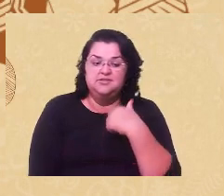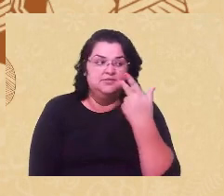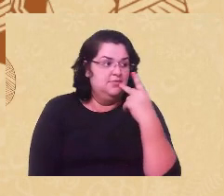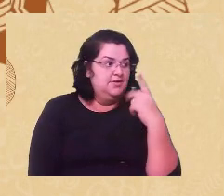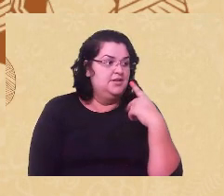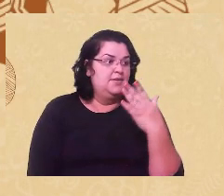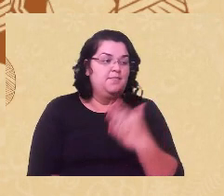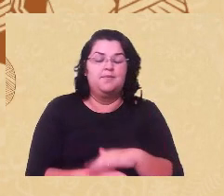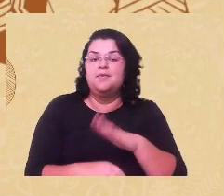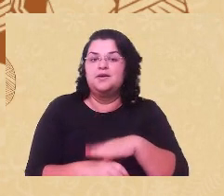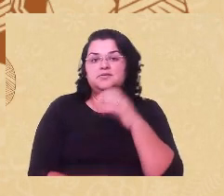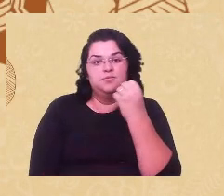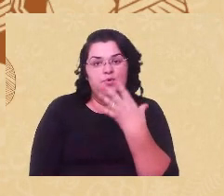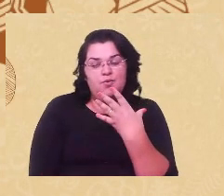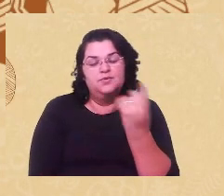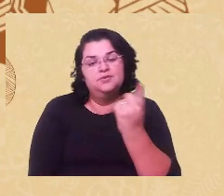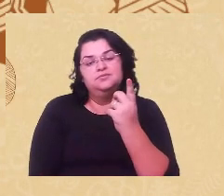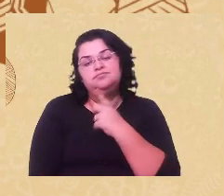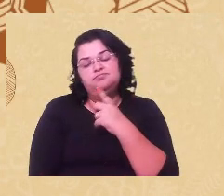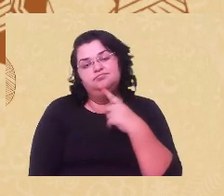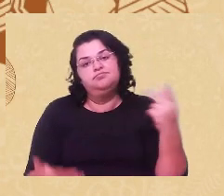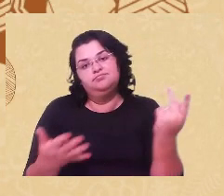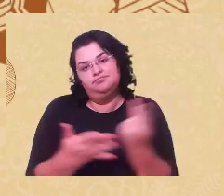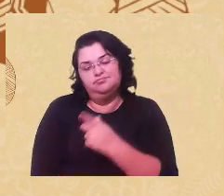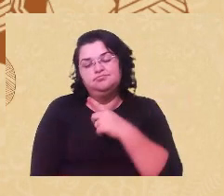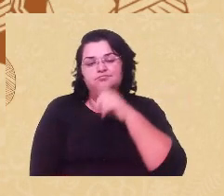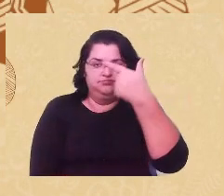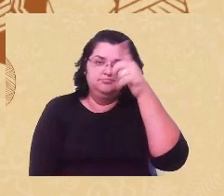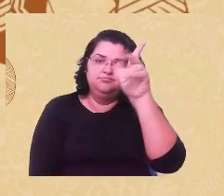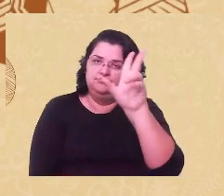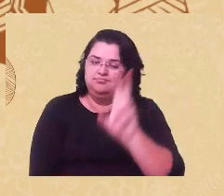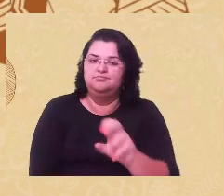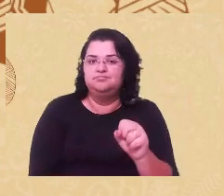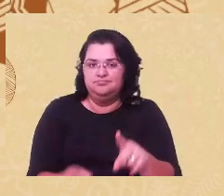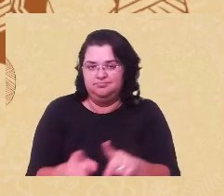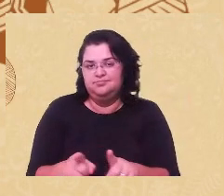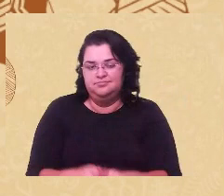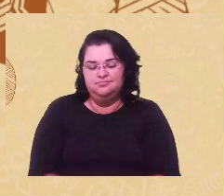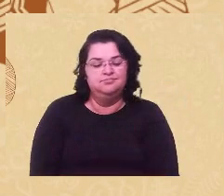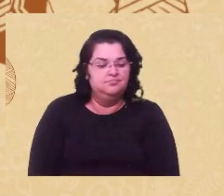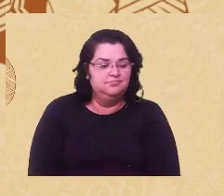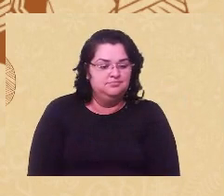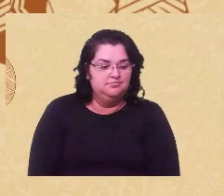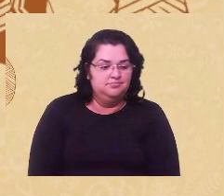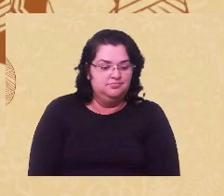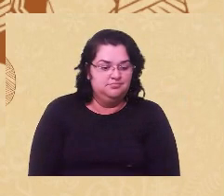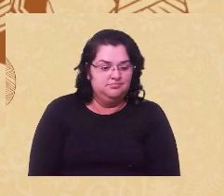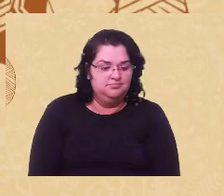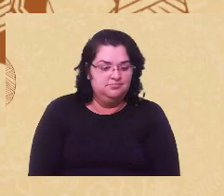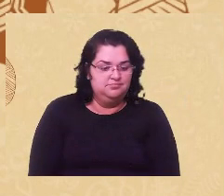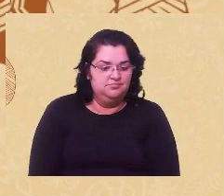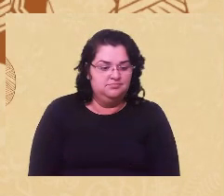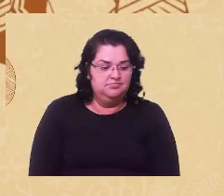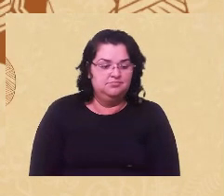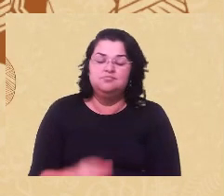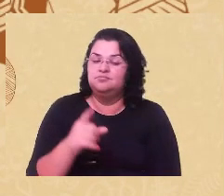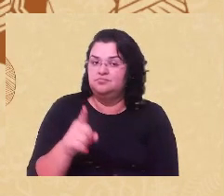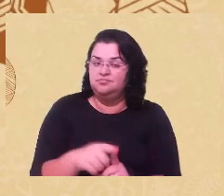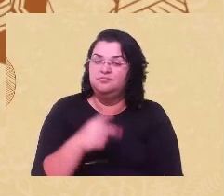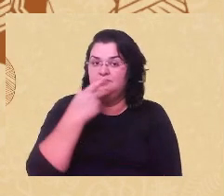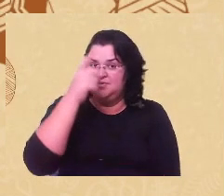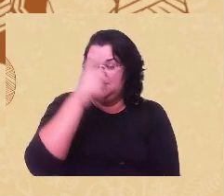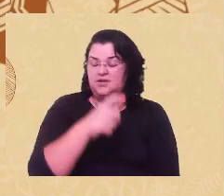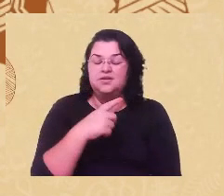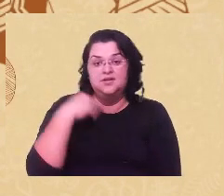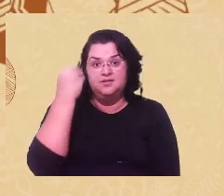tranquila, talvez não tivesse acontecido nas outras vezes também. Não sei. Acho que a Persephone, apesar de estar falando sobre a experiência de quem